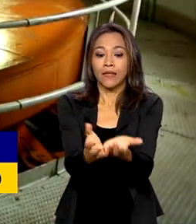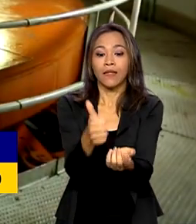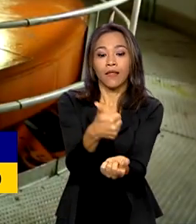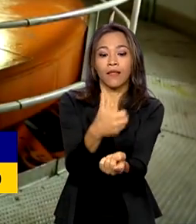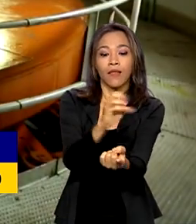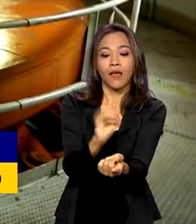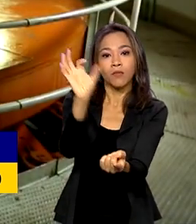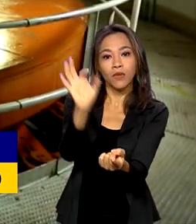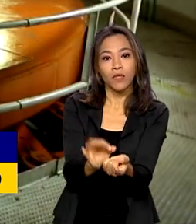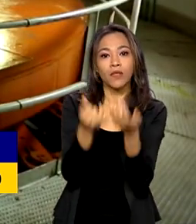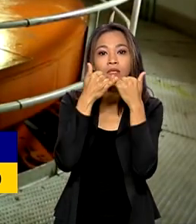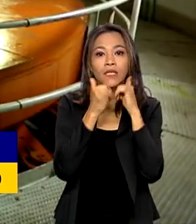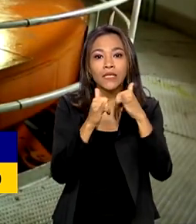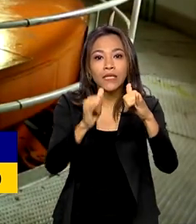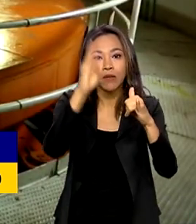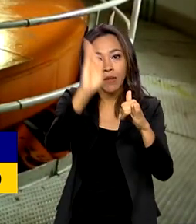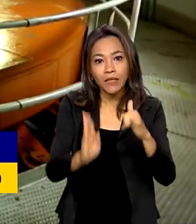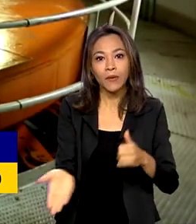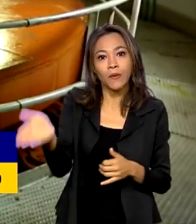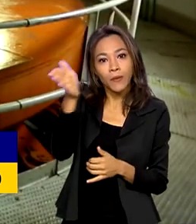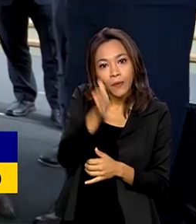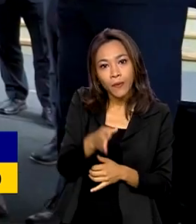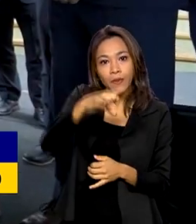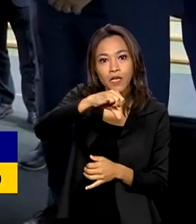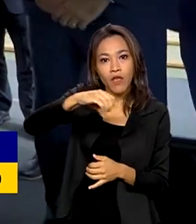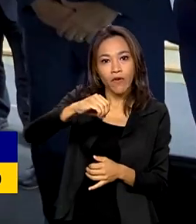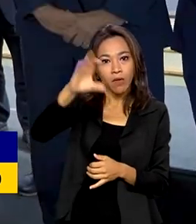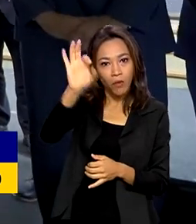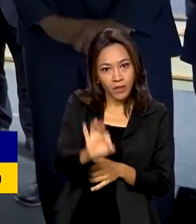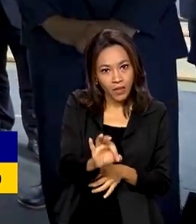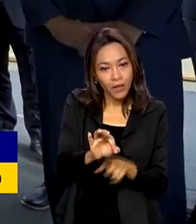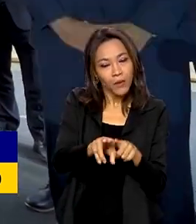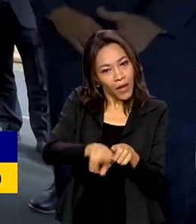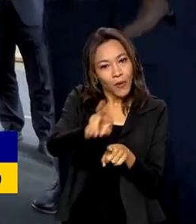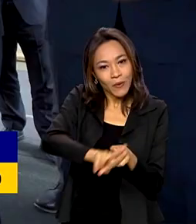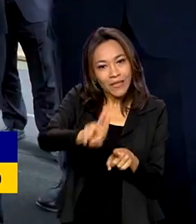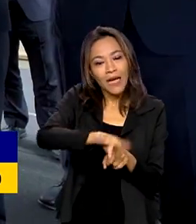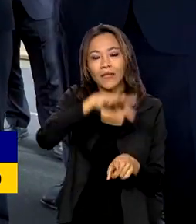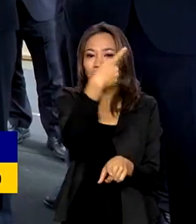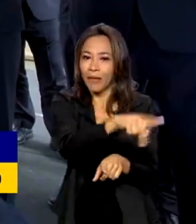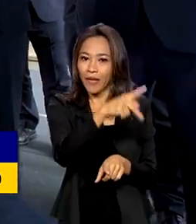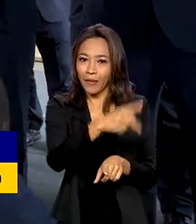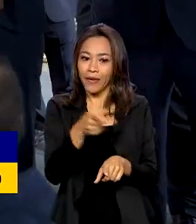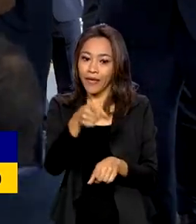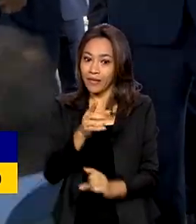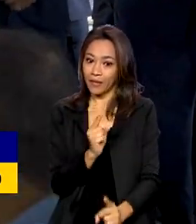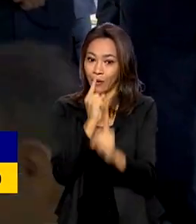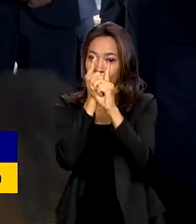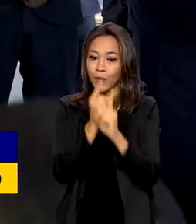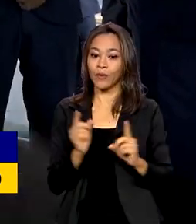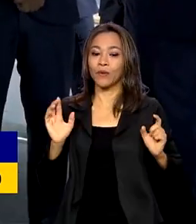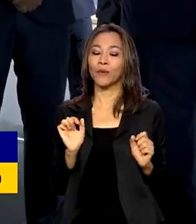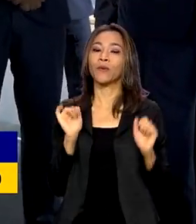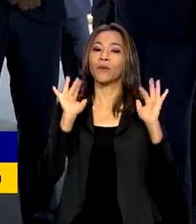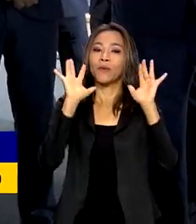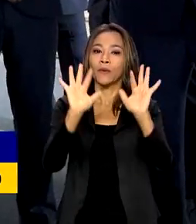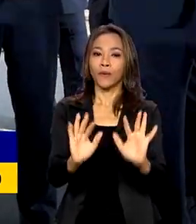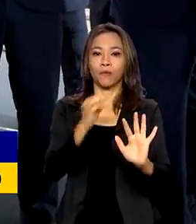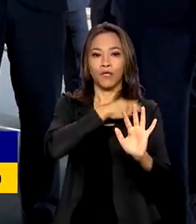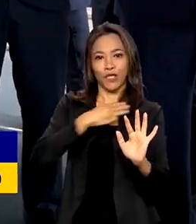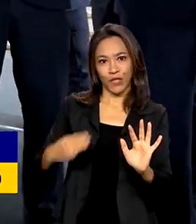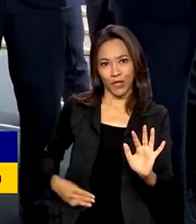consumida no Brasil e 90% da energia utilizada no Paraguai. O evento contou com a presença de ministros e